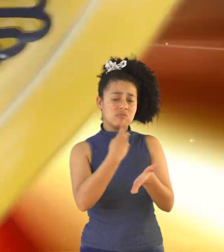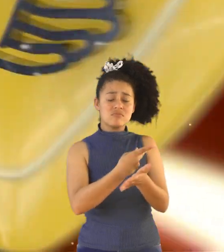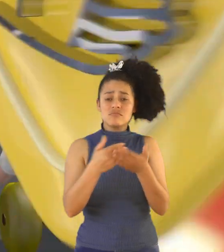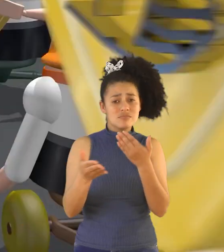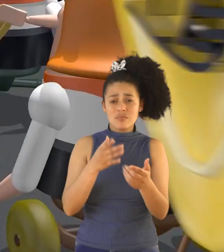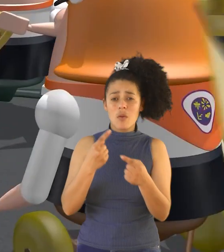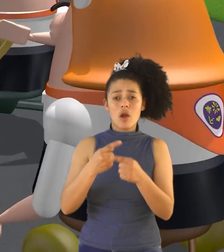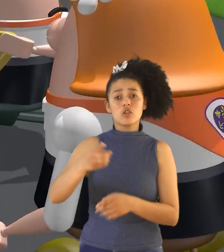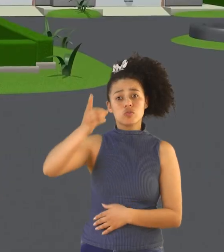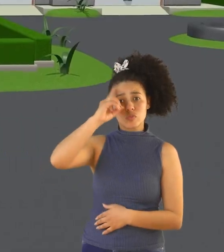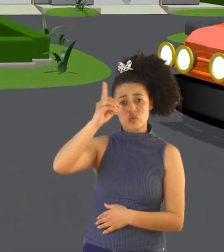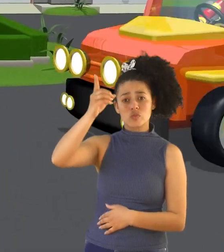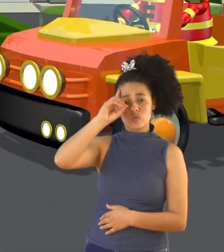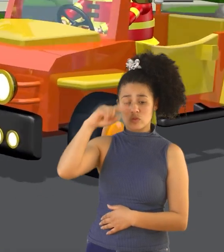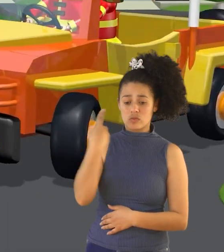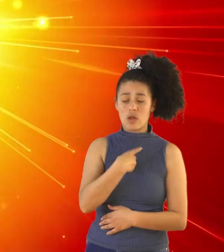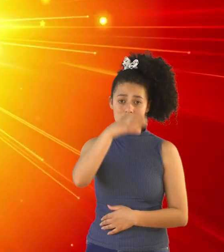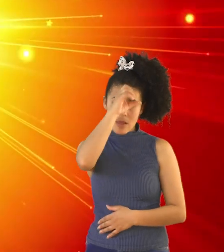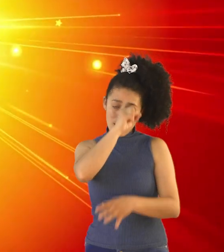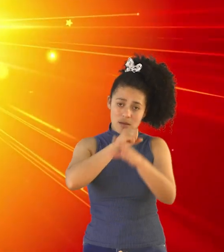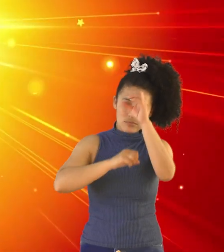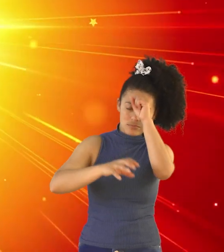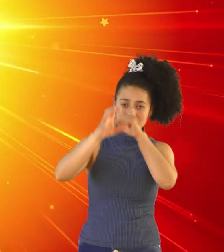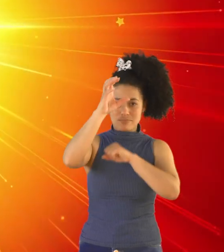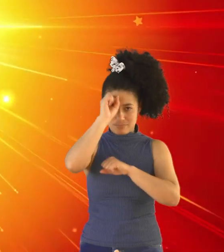que a cada dia aprendemos mais Está escrito